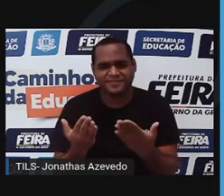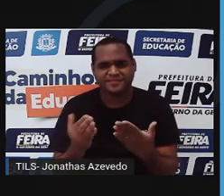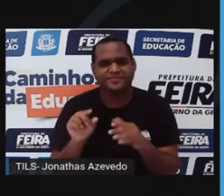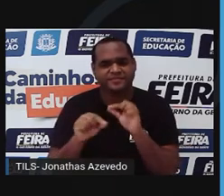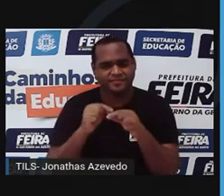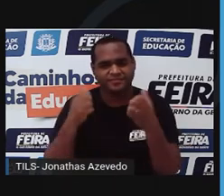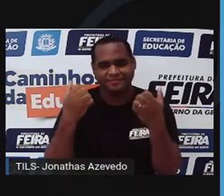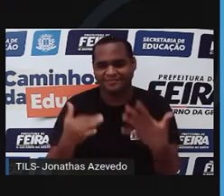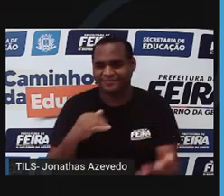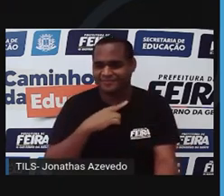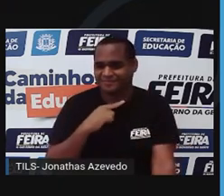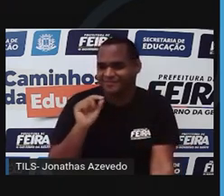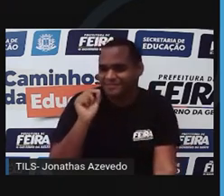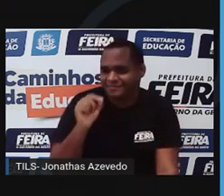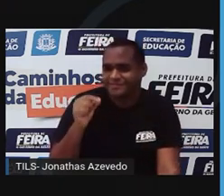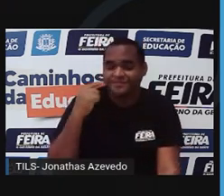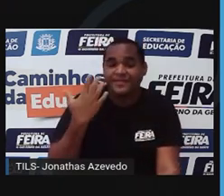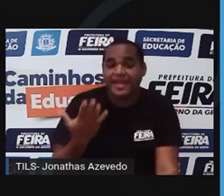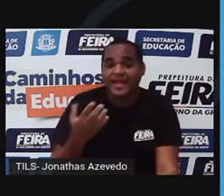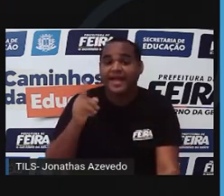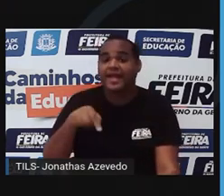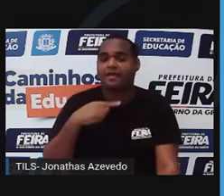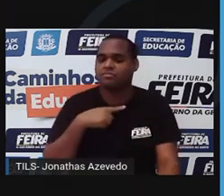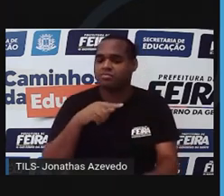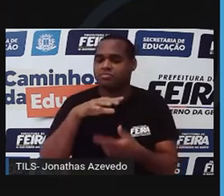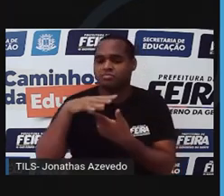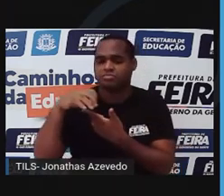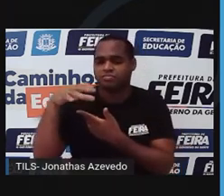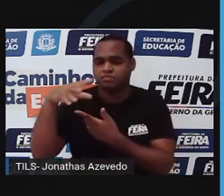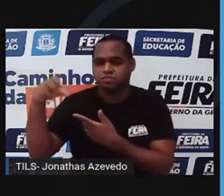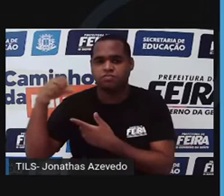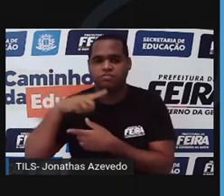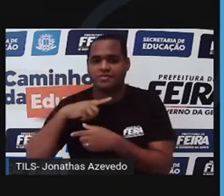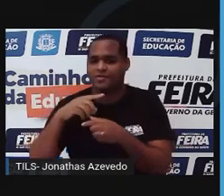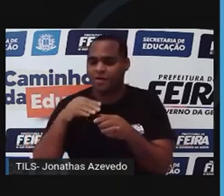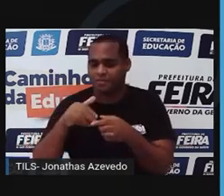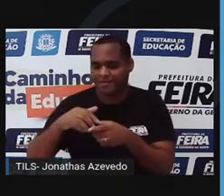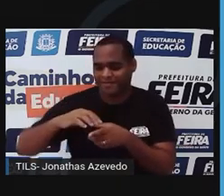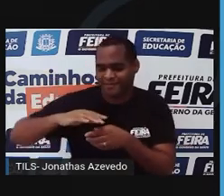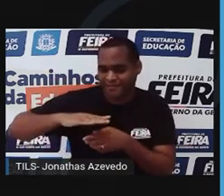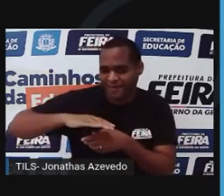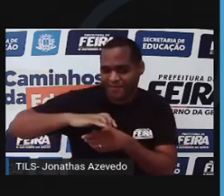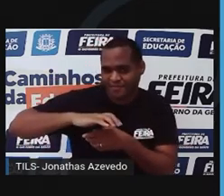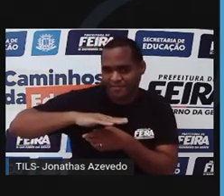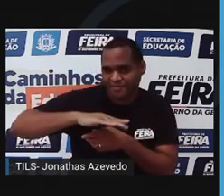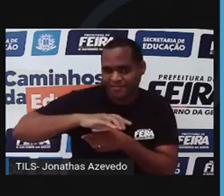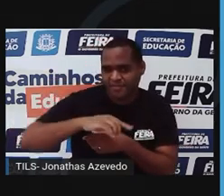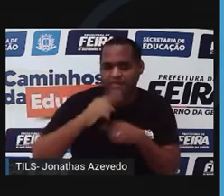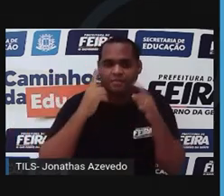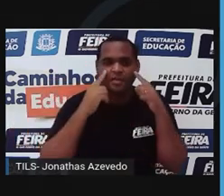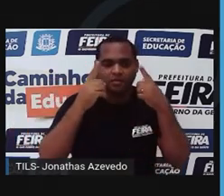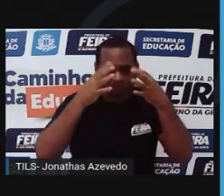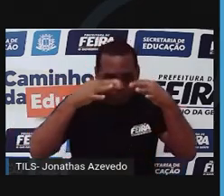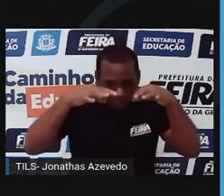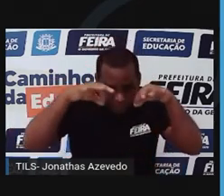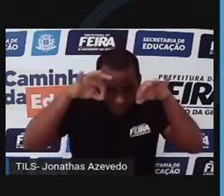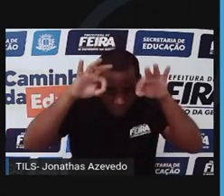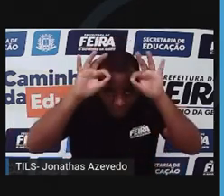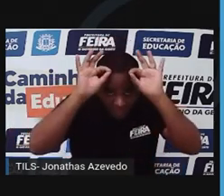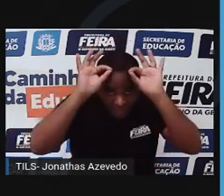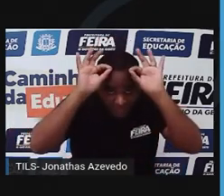gastrópodes são os moluscos que se movem graças a um pé musculoso. Vocês sabiam que os olhos deles ficam nos tentáculos?